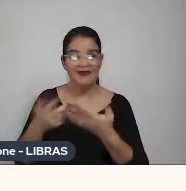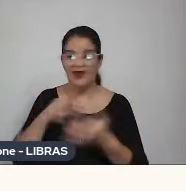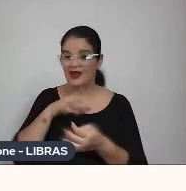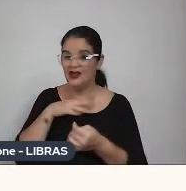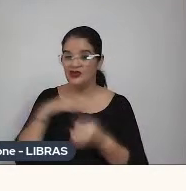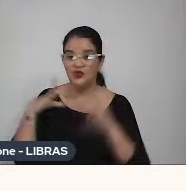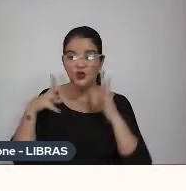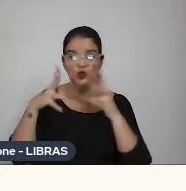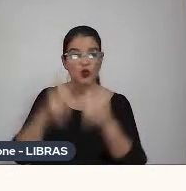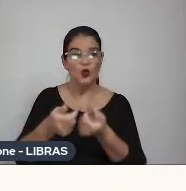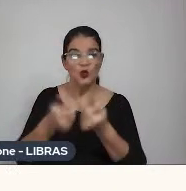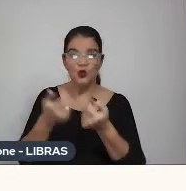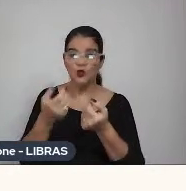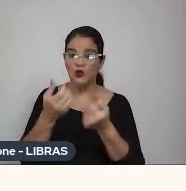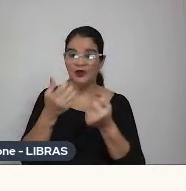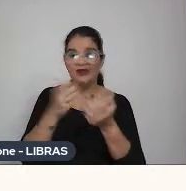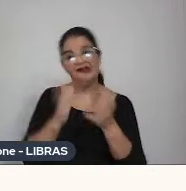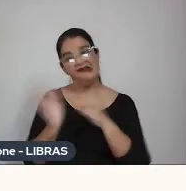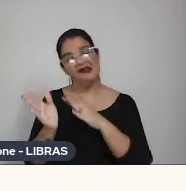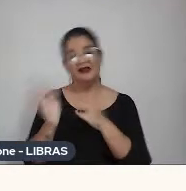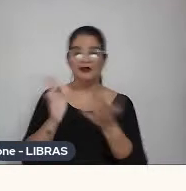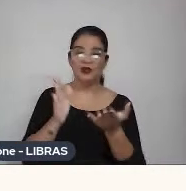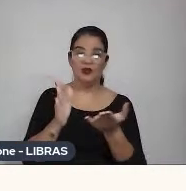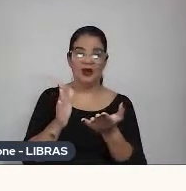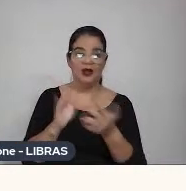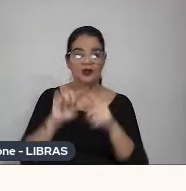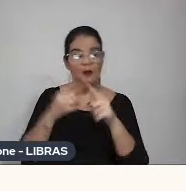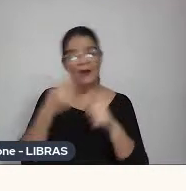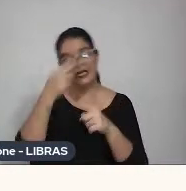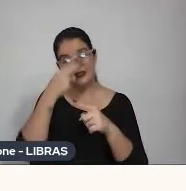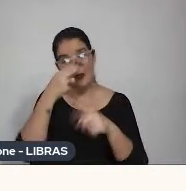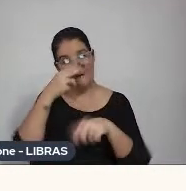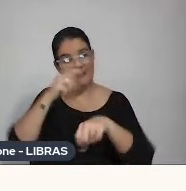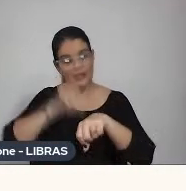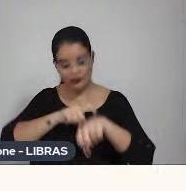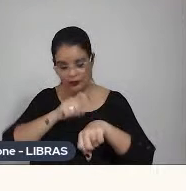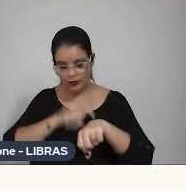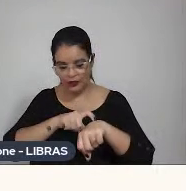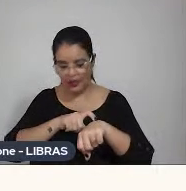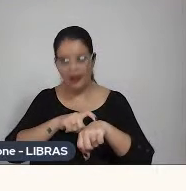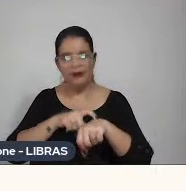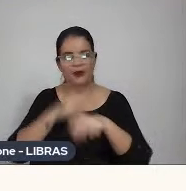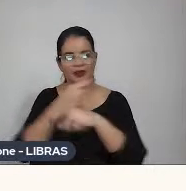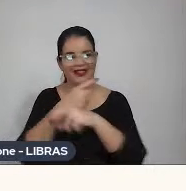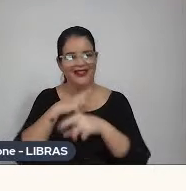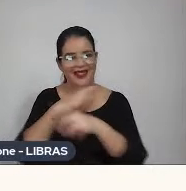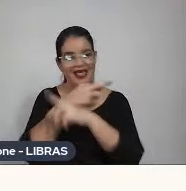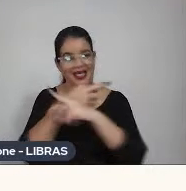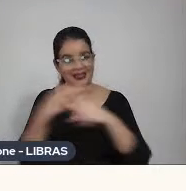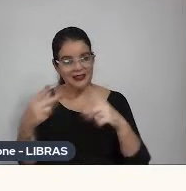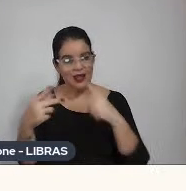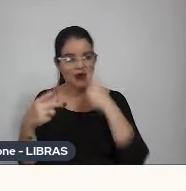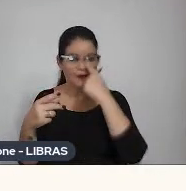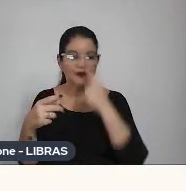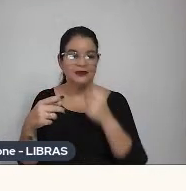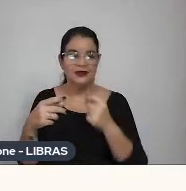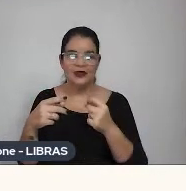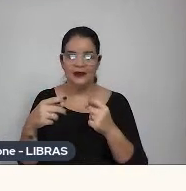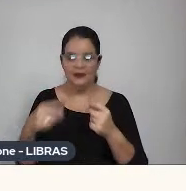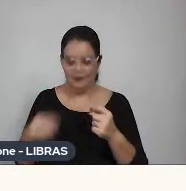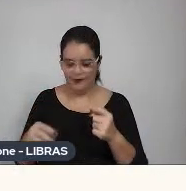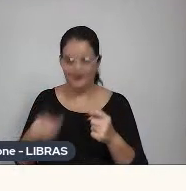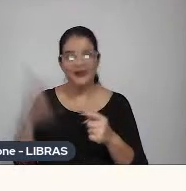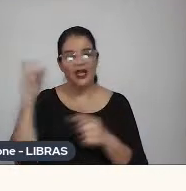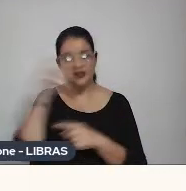tudo, tudo pulado, assim, mas ao mesmo tempo, né, e aí tem essa coisa, mas ao mesmo tempo tem um, é